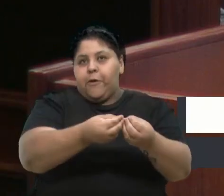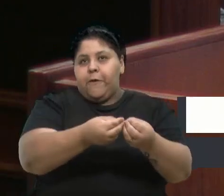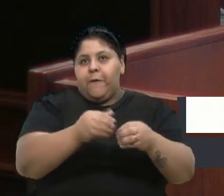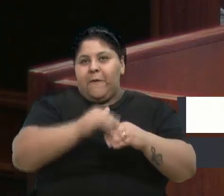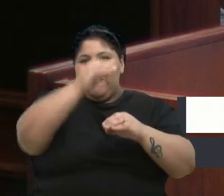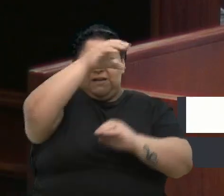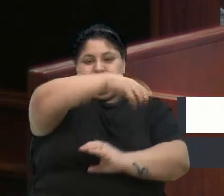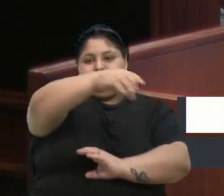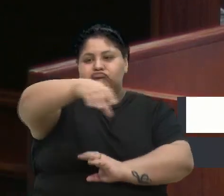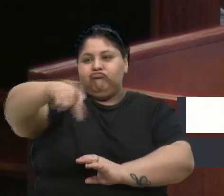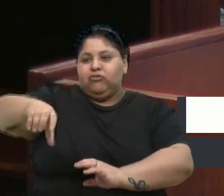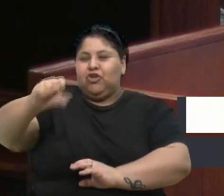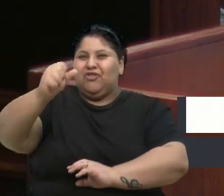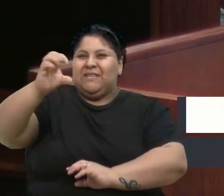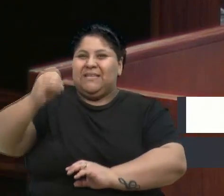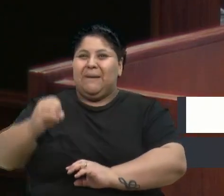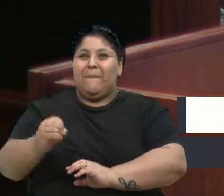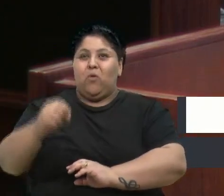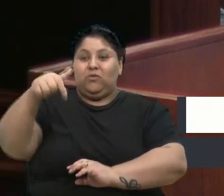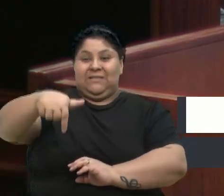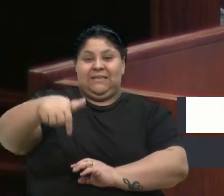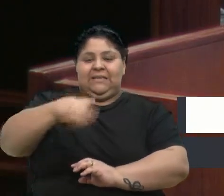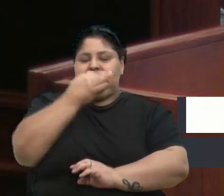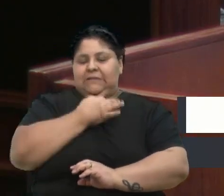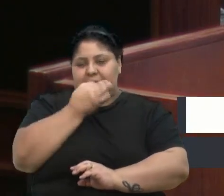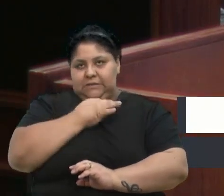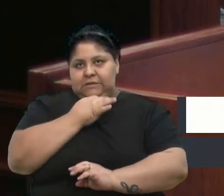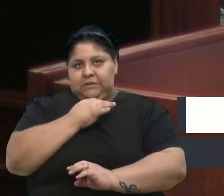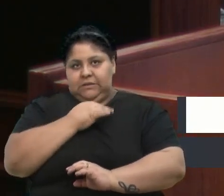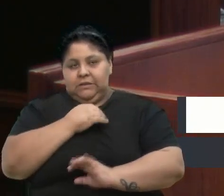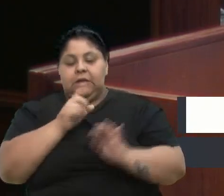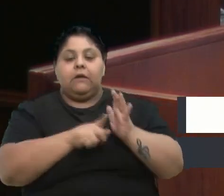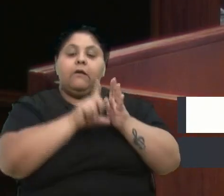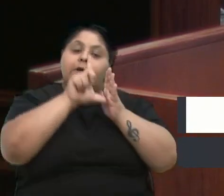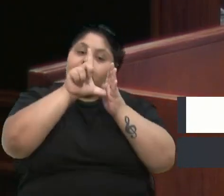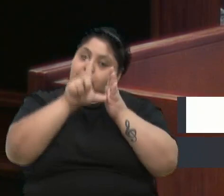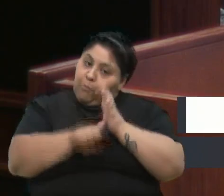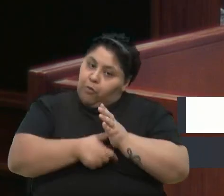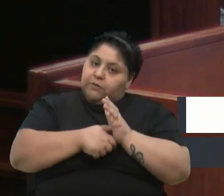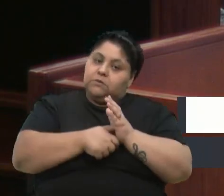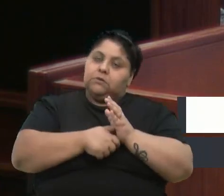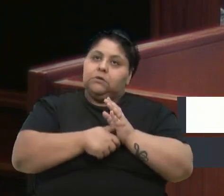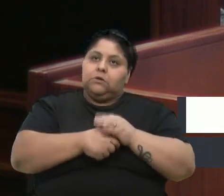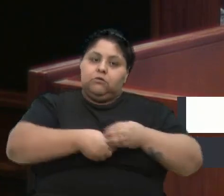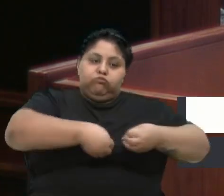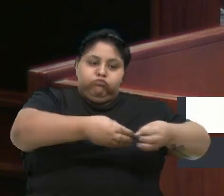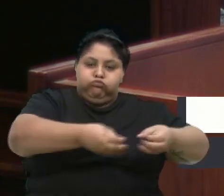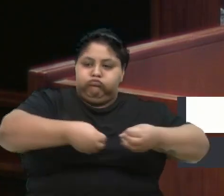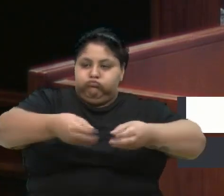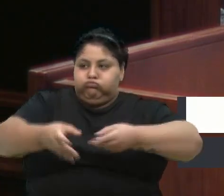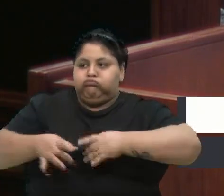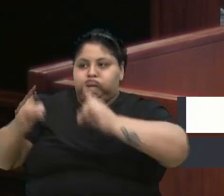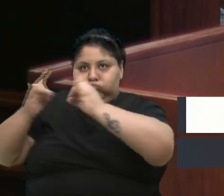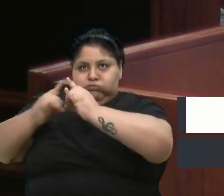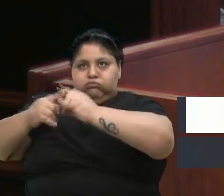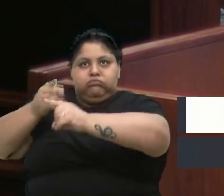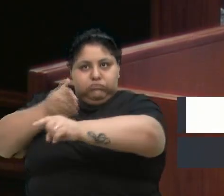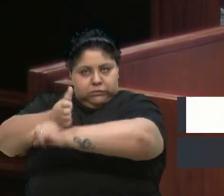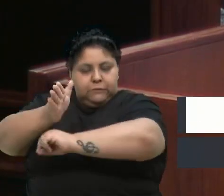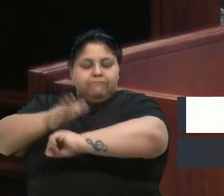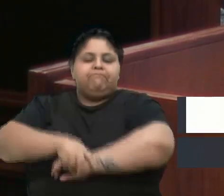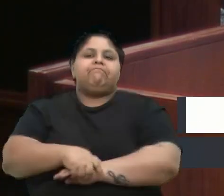colheta espalhados pela cidade, que, posteriormente, serão distribuídos entre as instituições participantes.